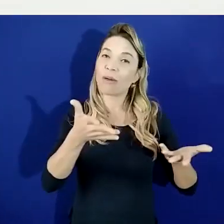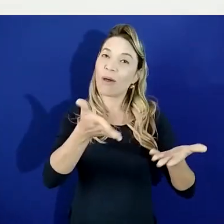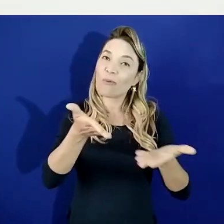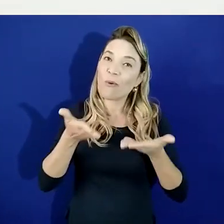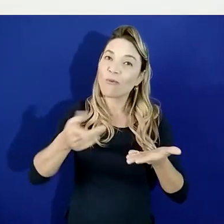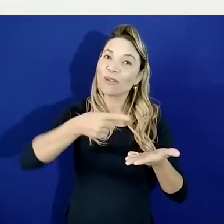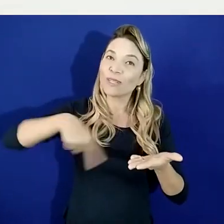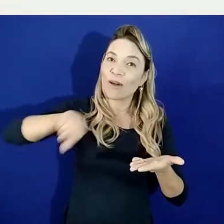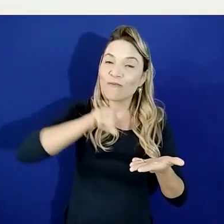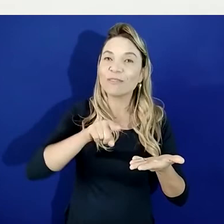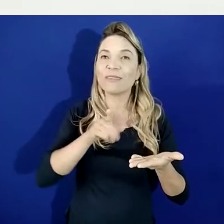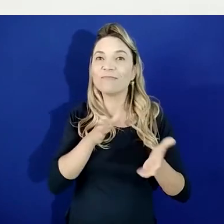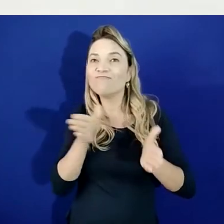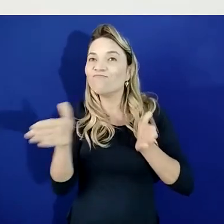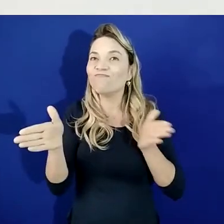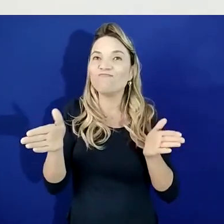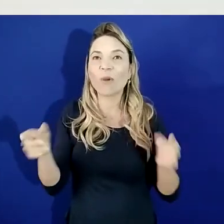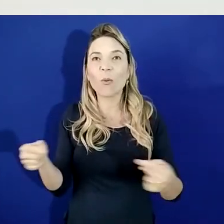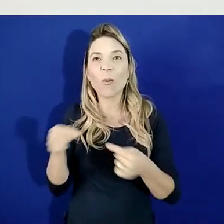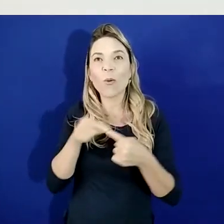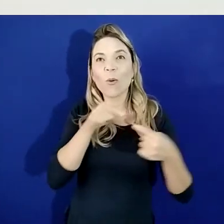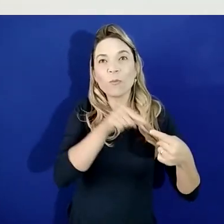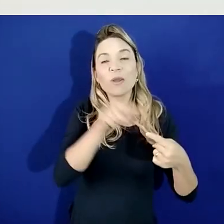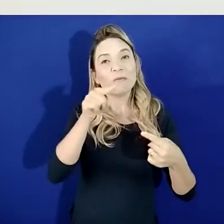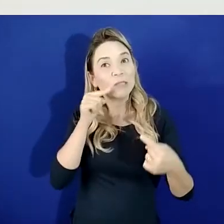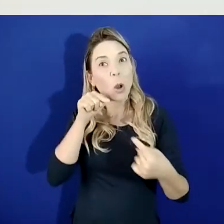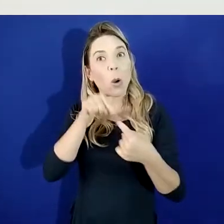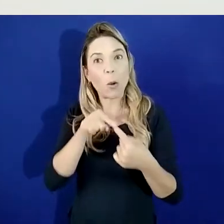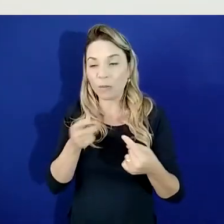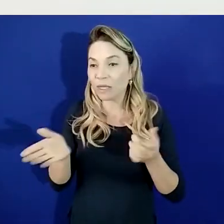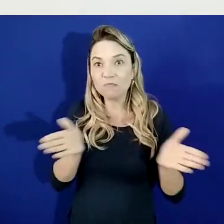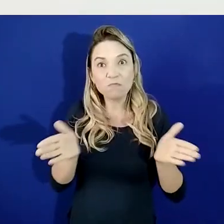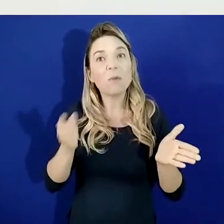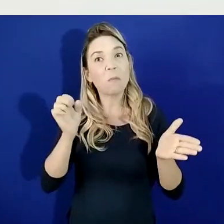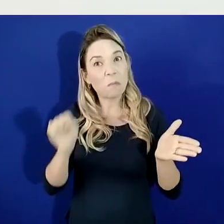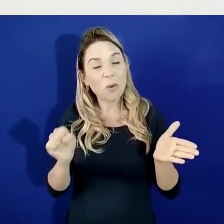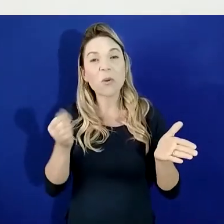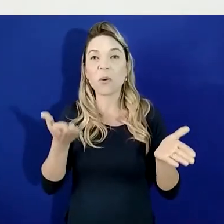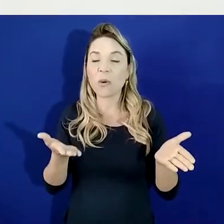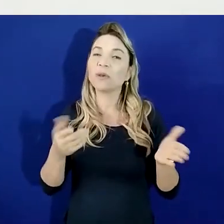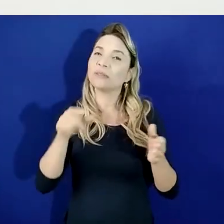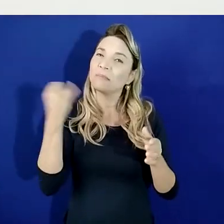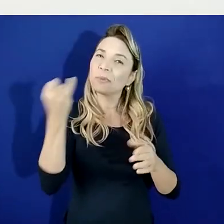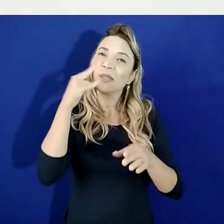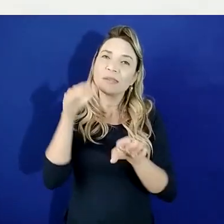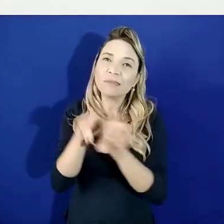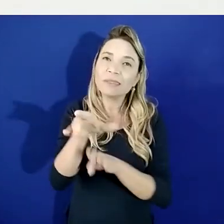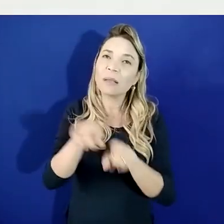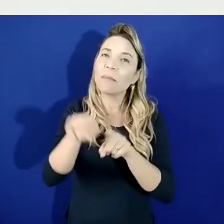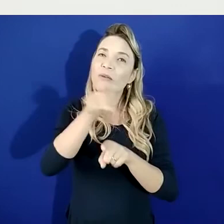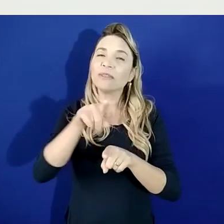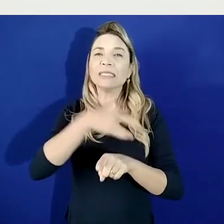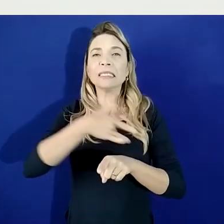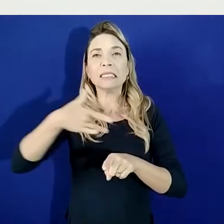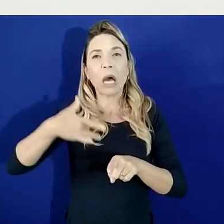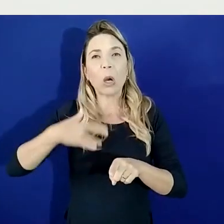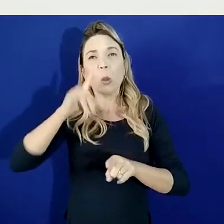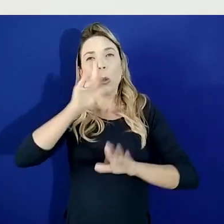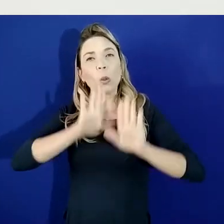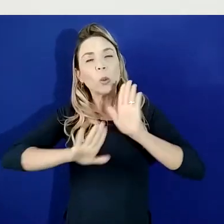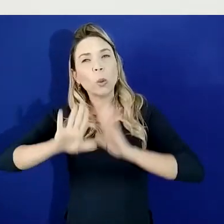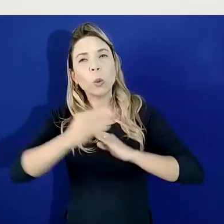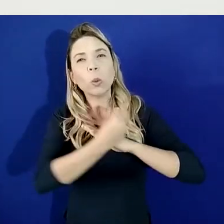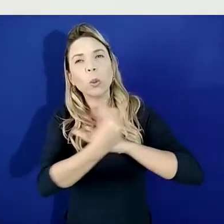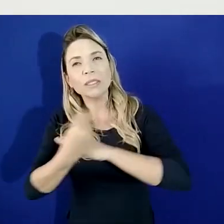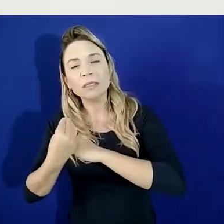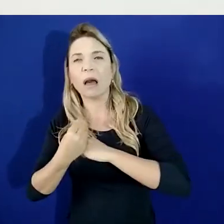participar conosco, todos aqueles que estiverem aptos, e também que tomem os devidos cuidados com a saúde e